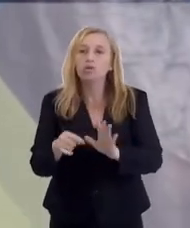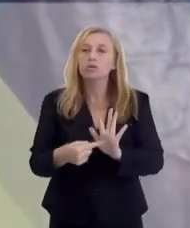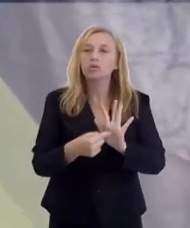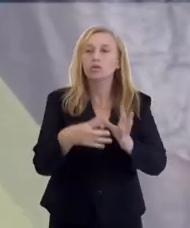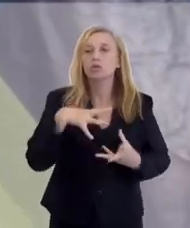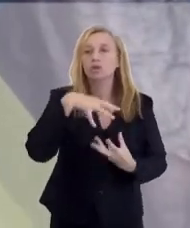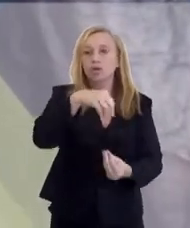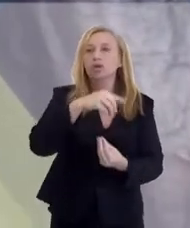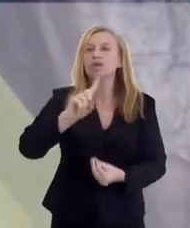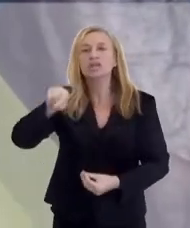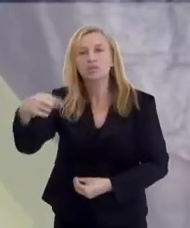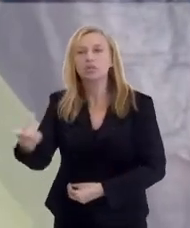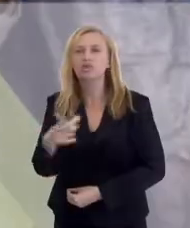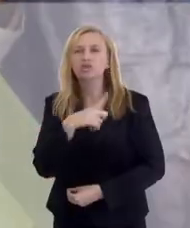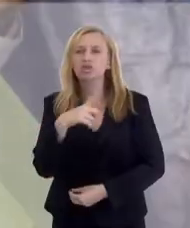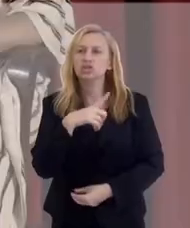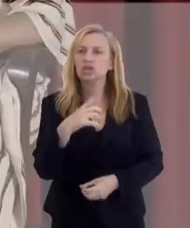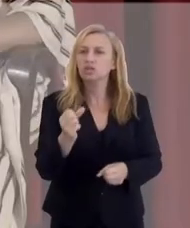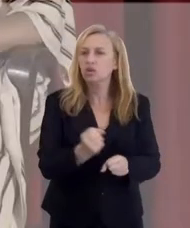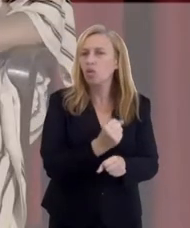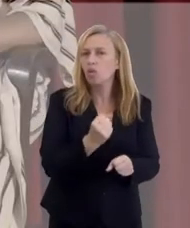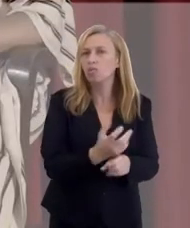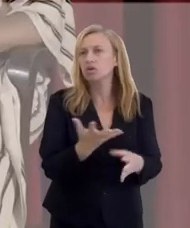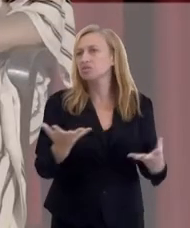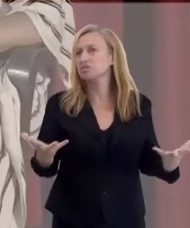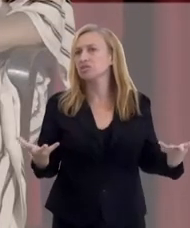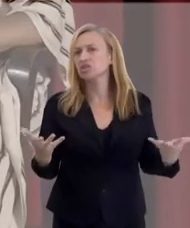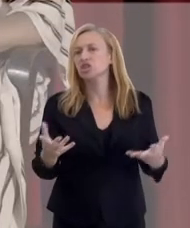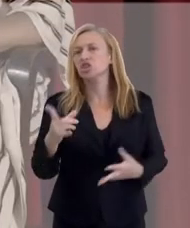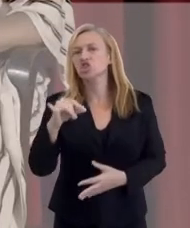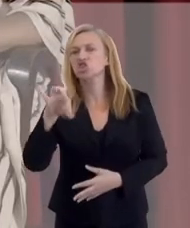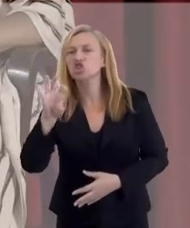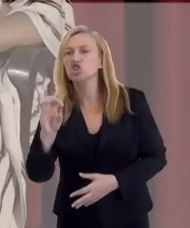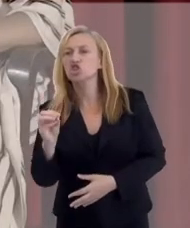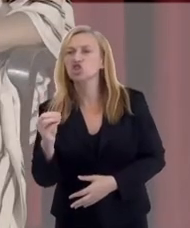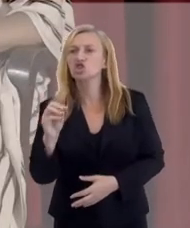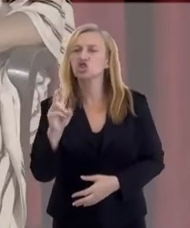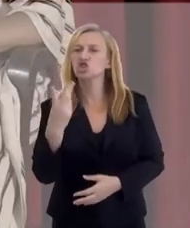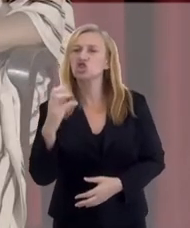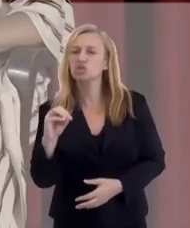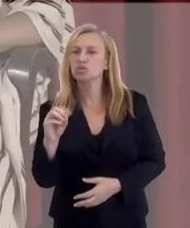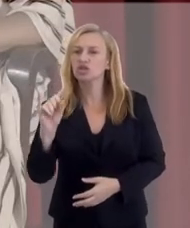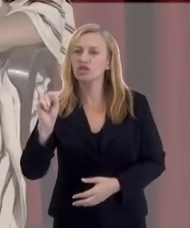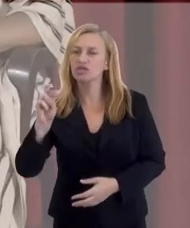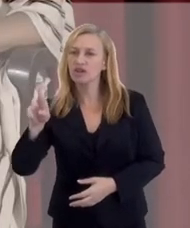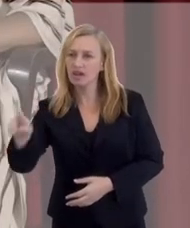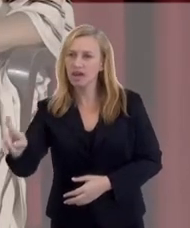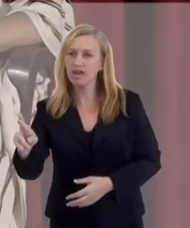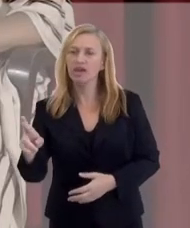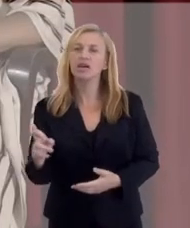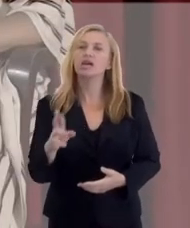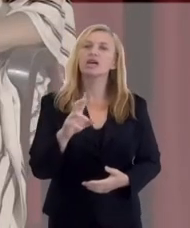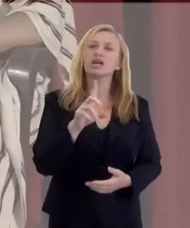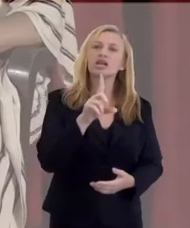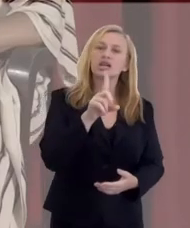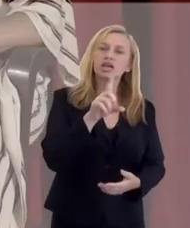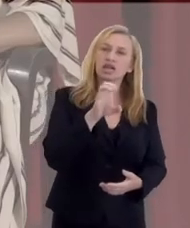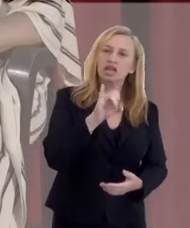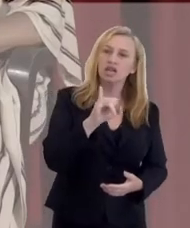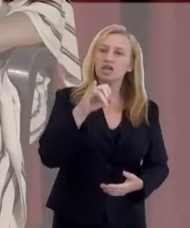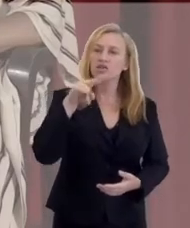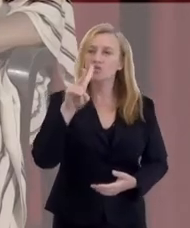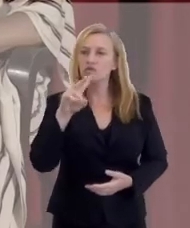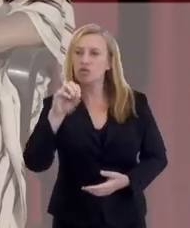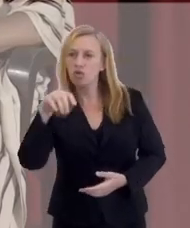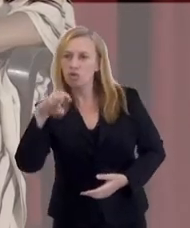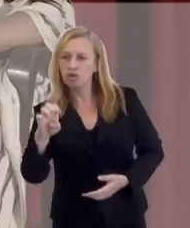compõe o Espiritismo. Depois nós temos obras subsidiárias, Chico Xavier, Divaldo Pereira Franco, Ivone